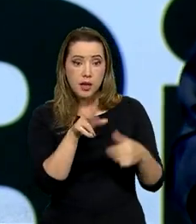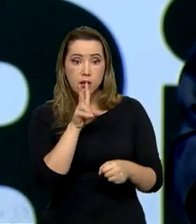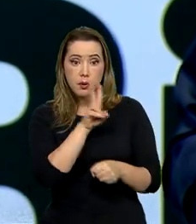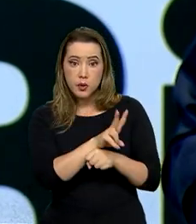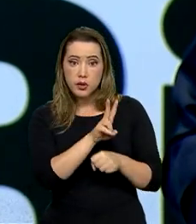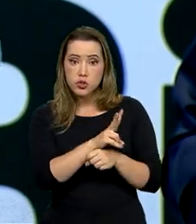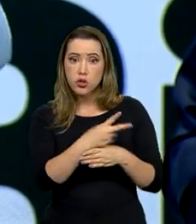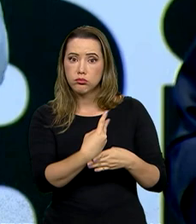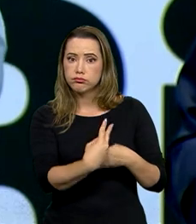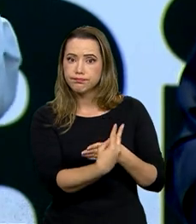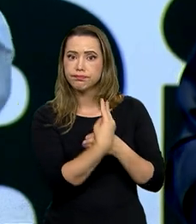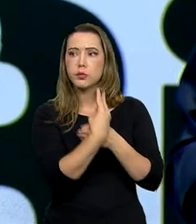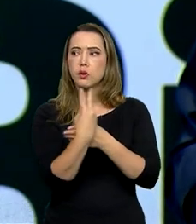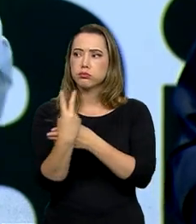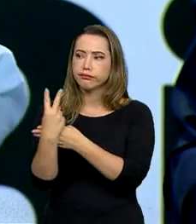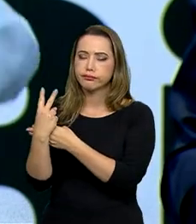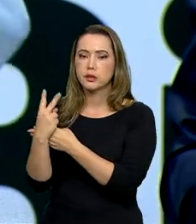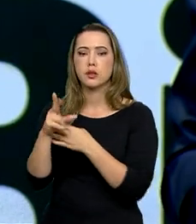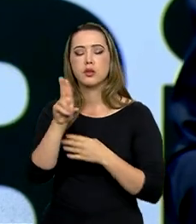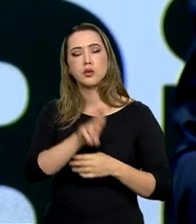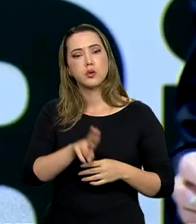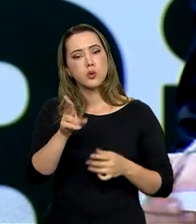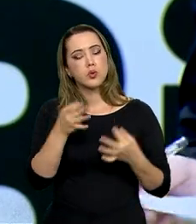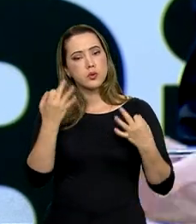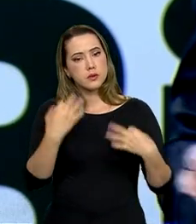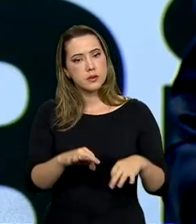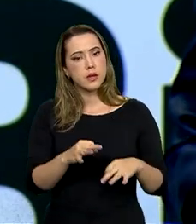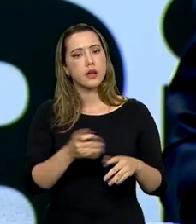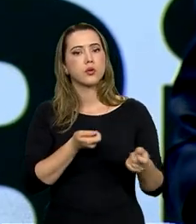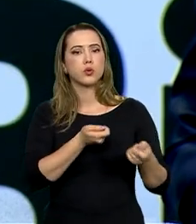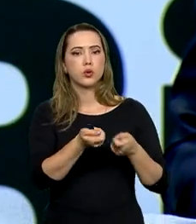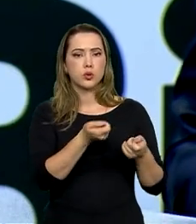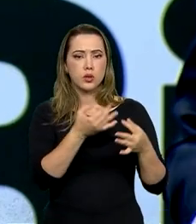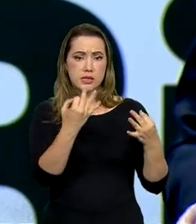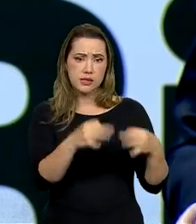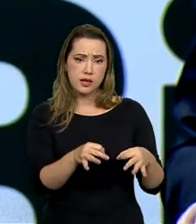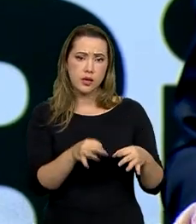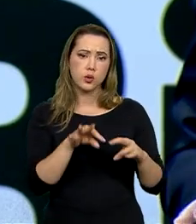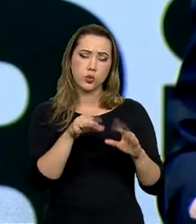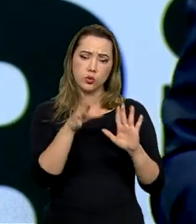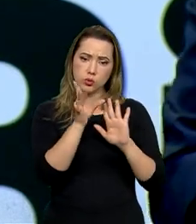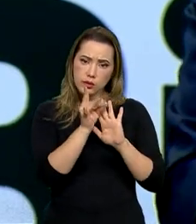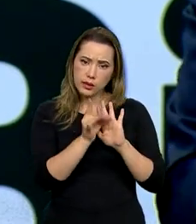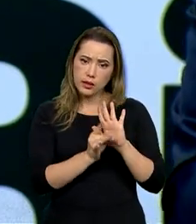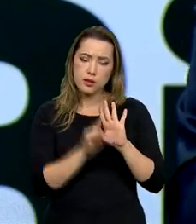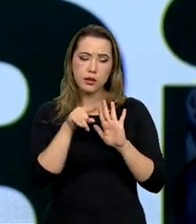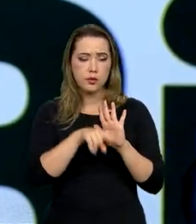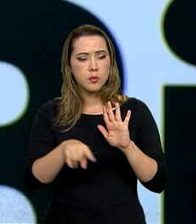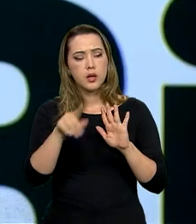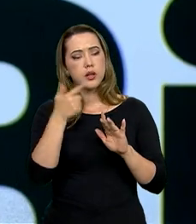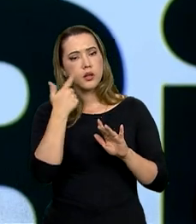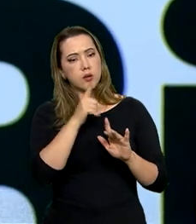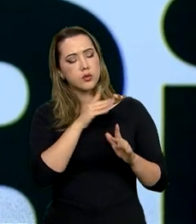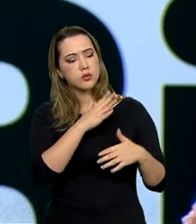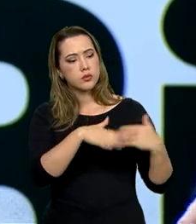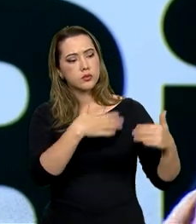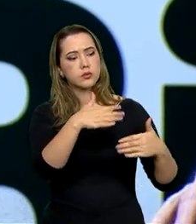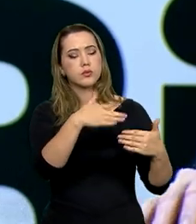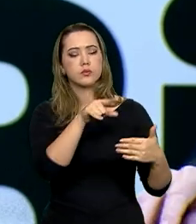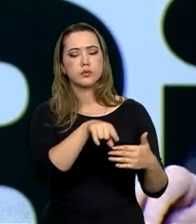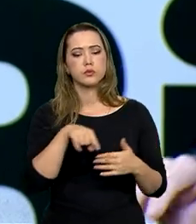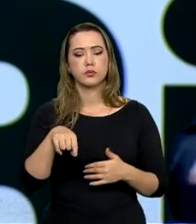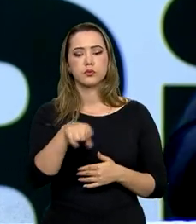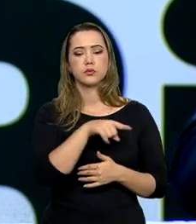significa a implementação correta, os planos de manejo, tudo direitinho para que tenha sustentação